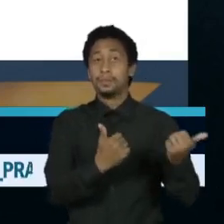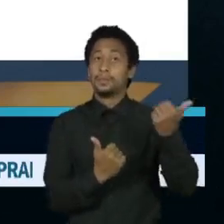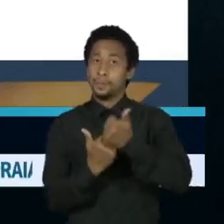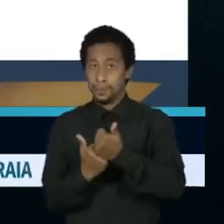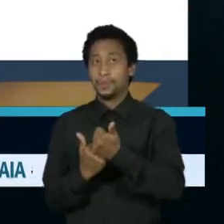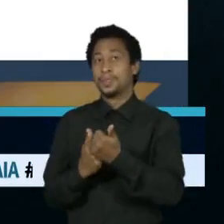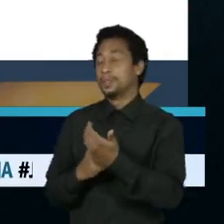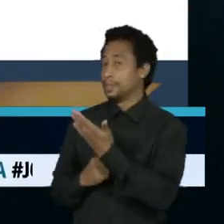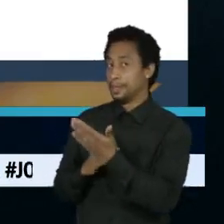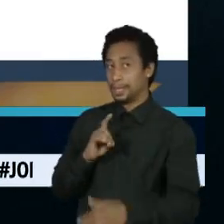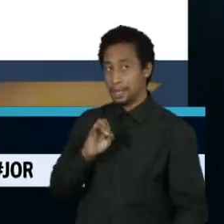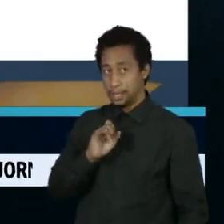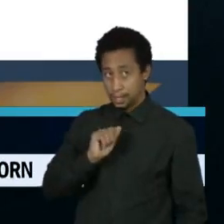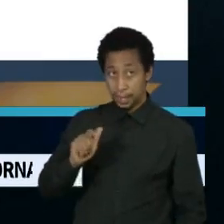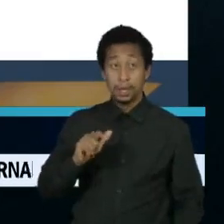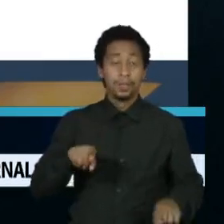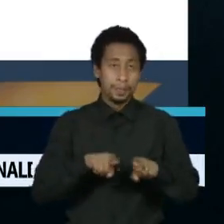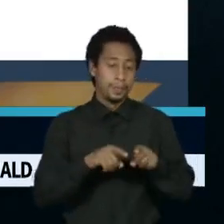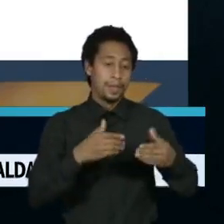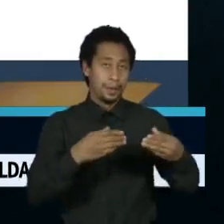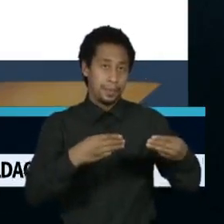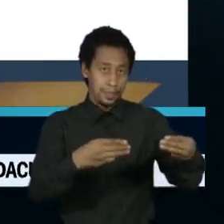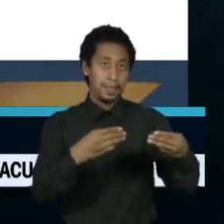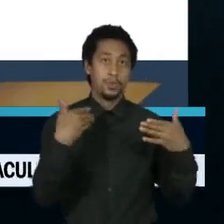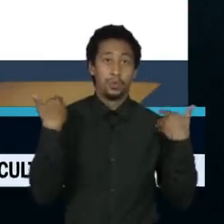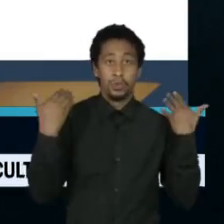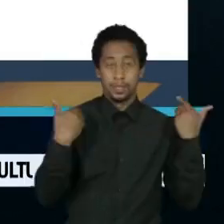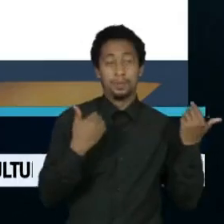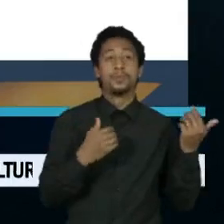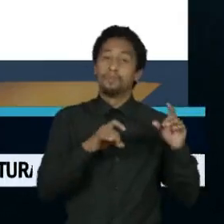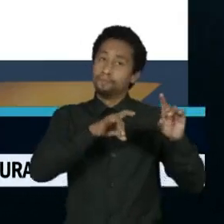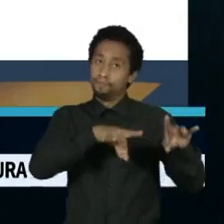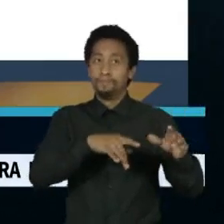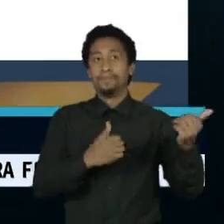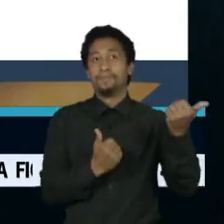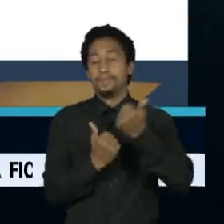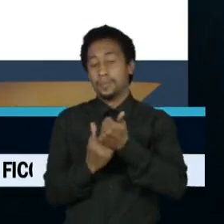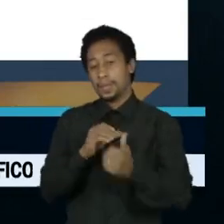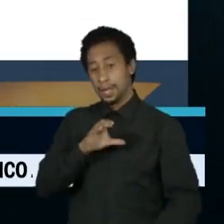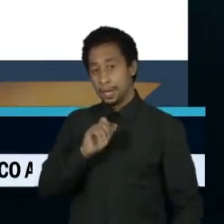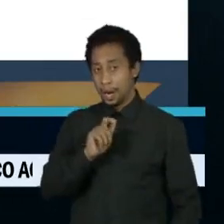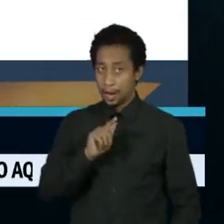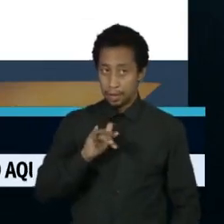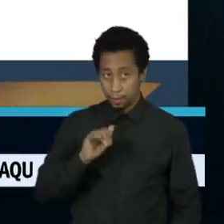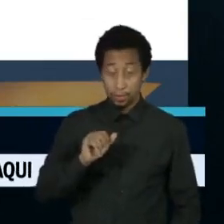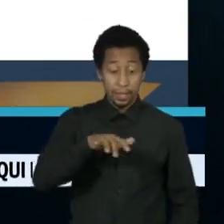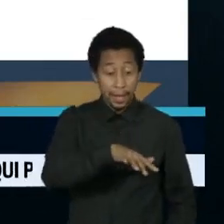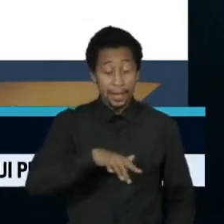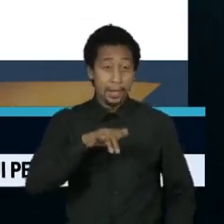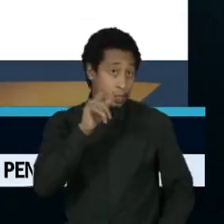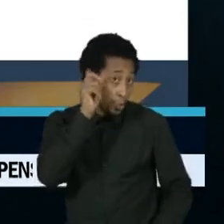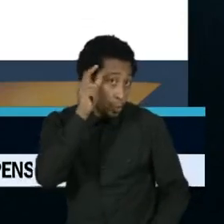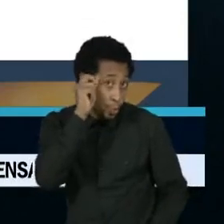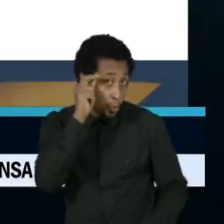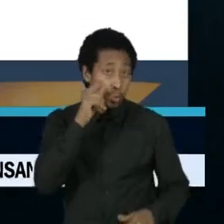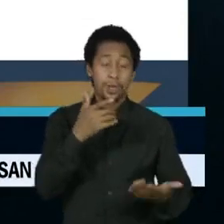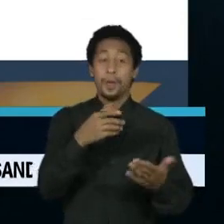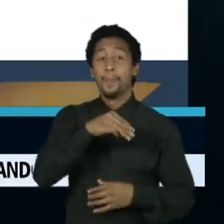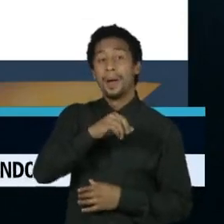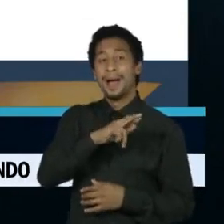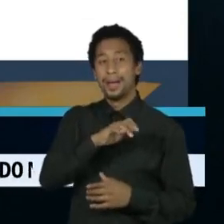Gilson Machado deixa o turismo, dando lugar a Carlos Alberto Gomes de Brito. E na cultura, Mário Frias será